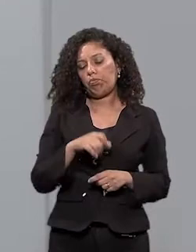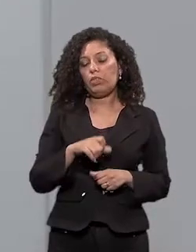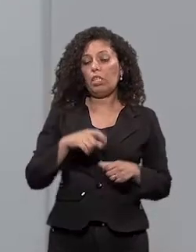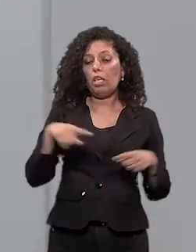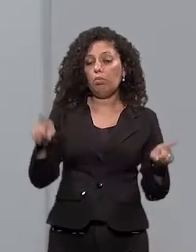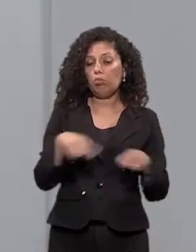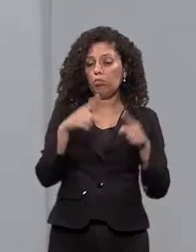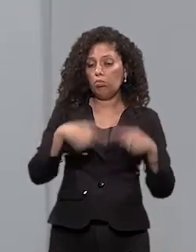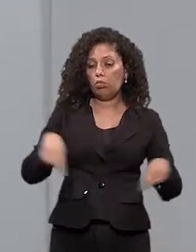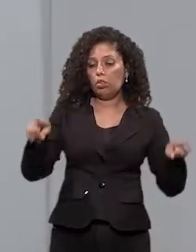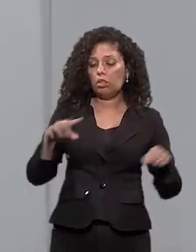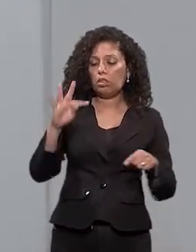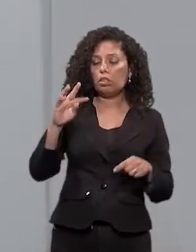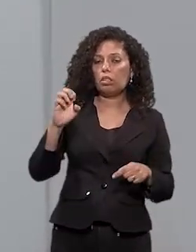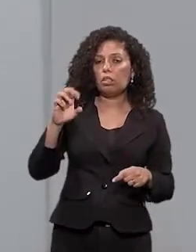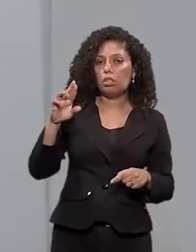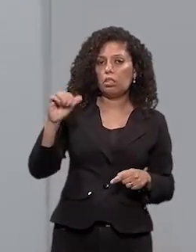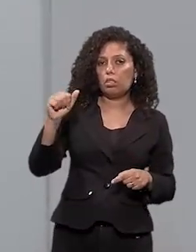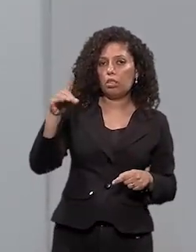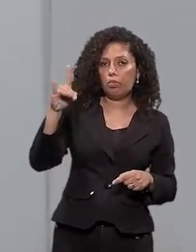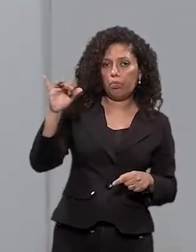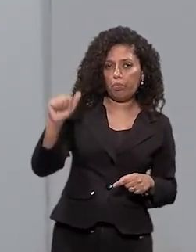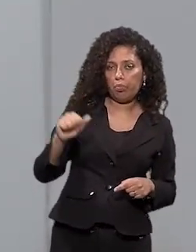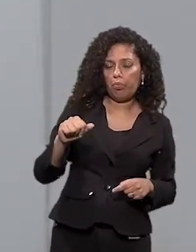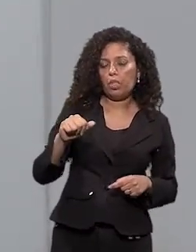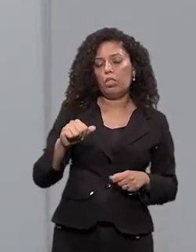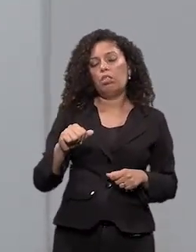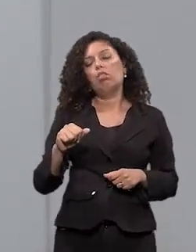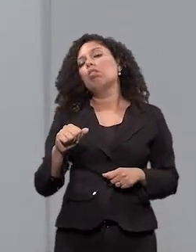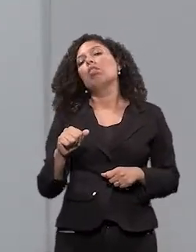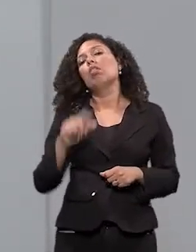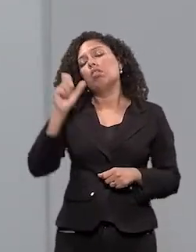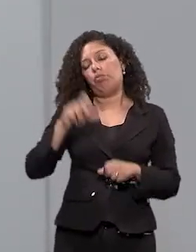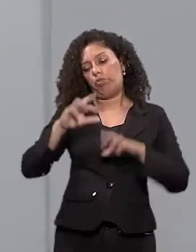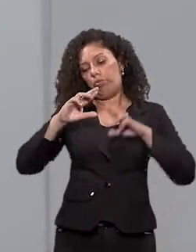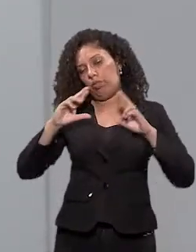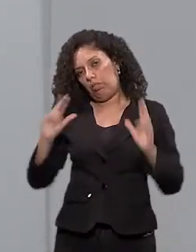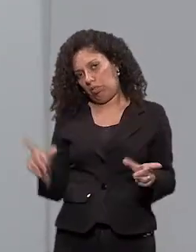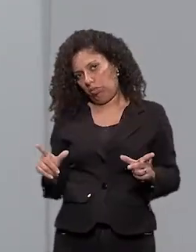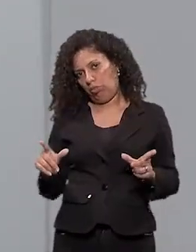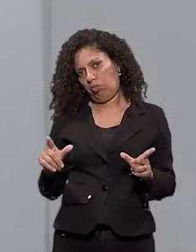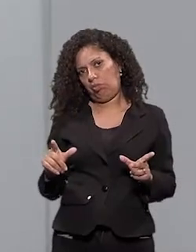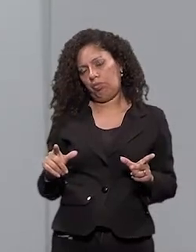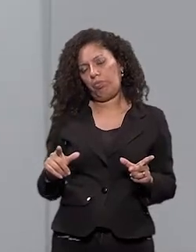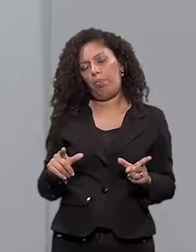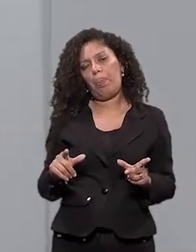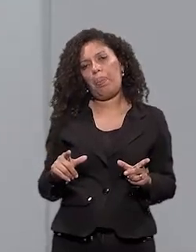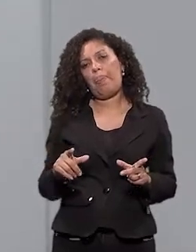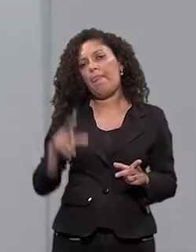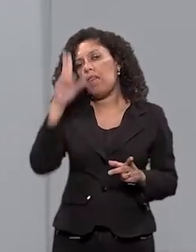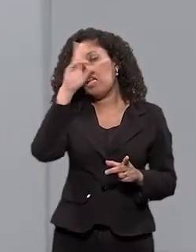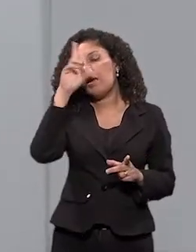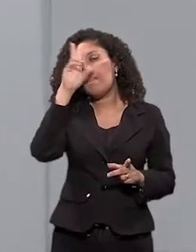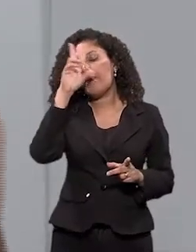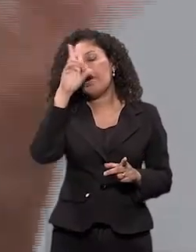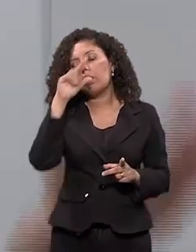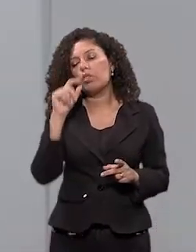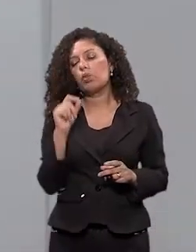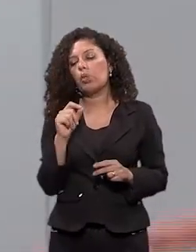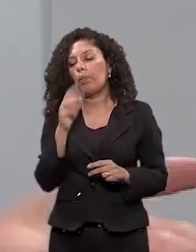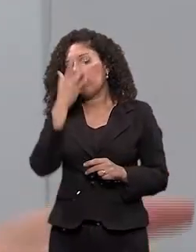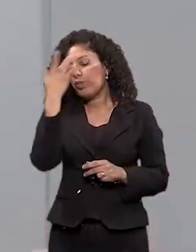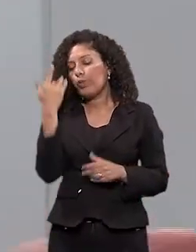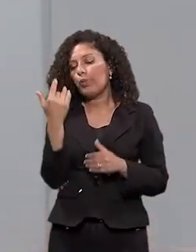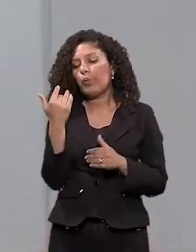terapêutica É uma das áreas da musicoterapia, né? Lembrando que não é qualquer